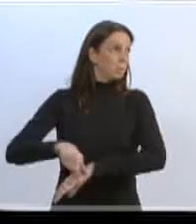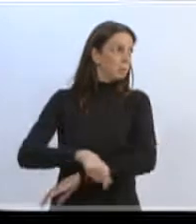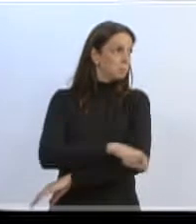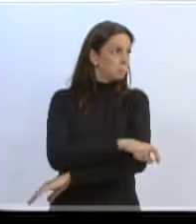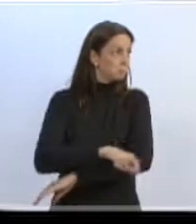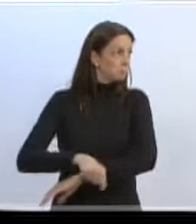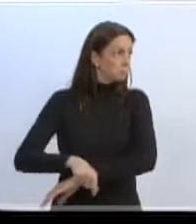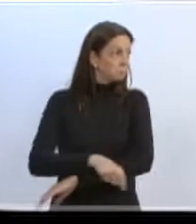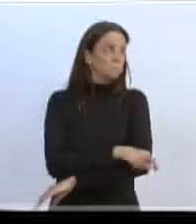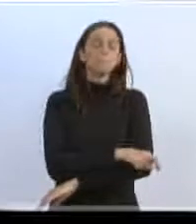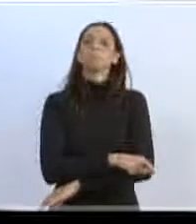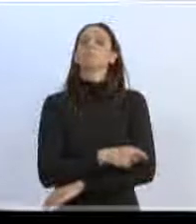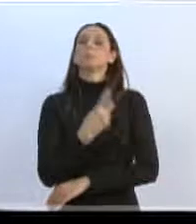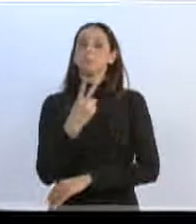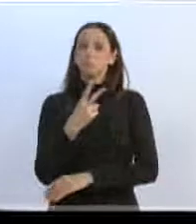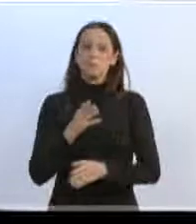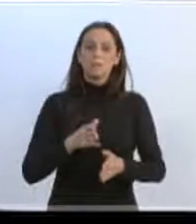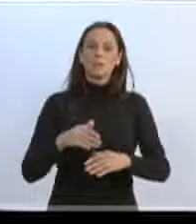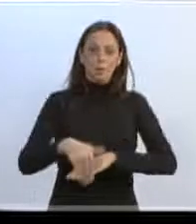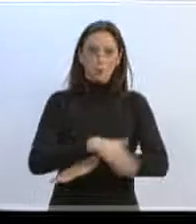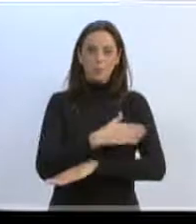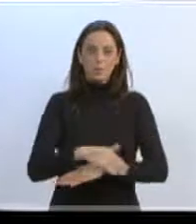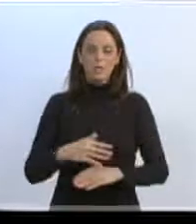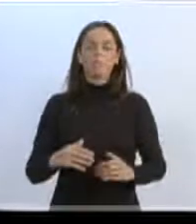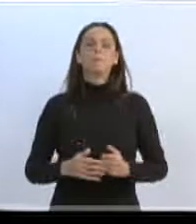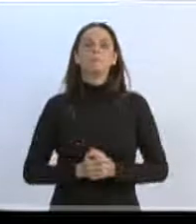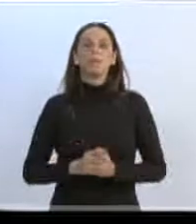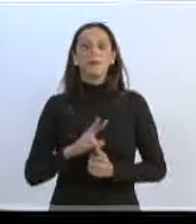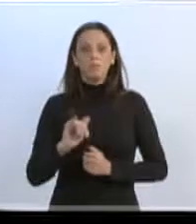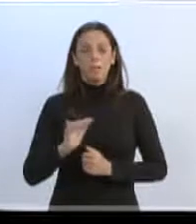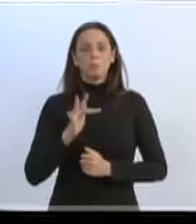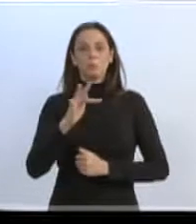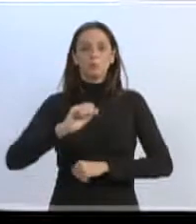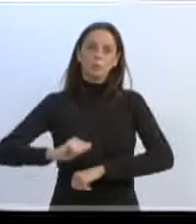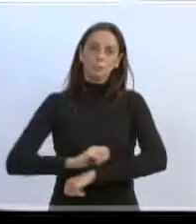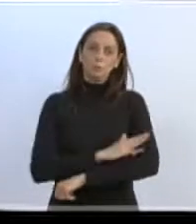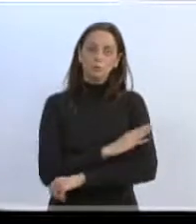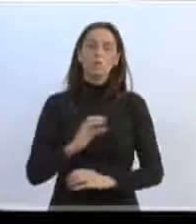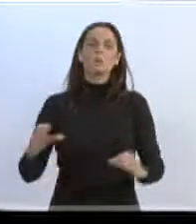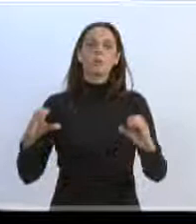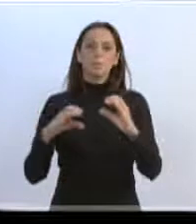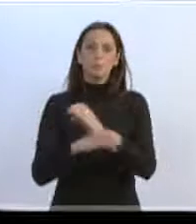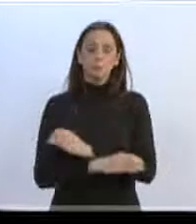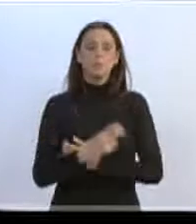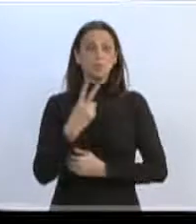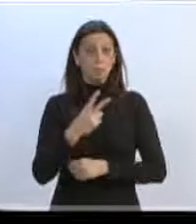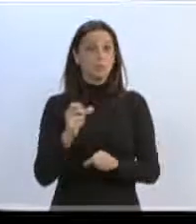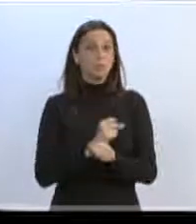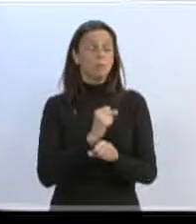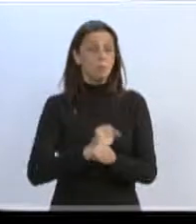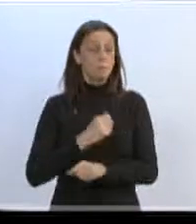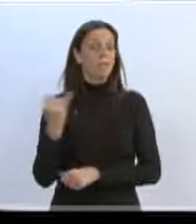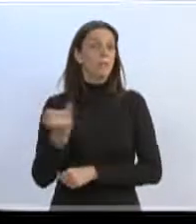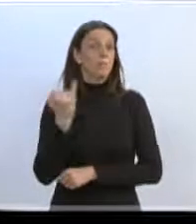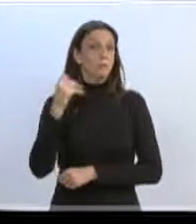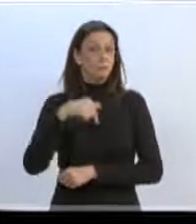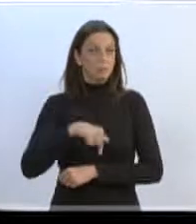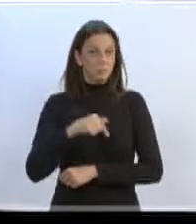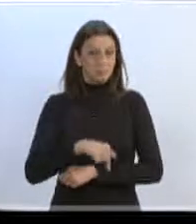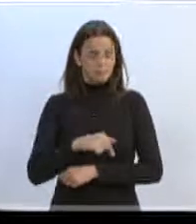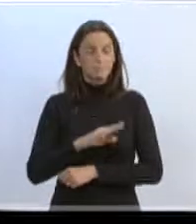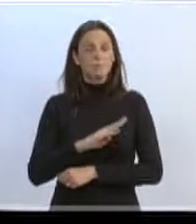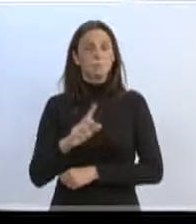entroncamento dessas duas ruas com a ponte, onde em breve deve ser pavimentada e concluída, enfim, essas duas obras tão importantes para a nossa comunidade.